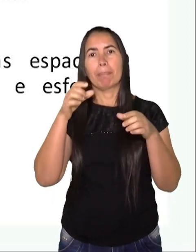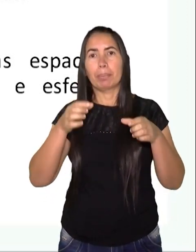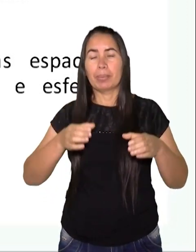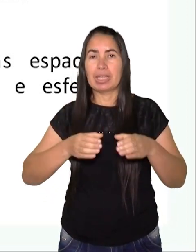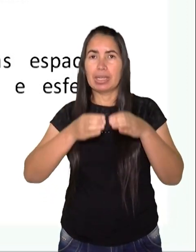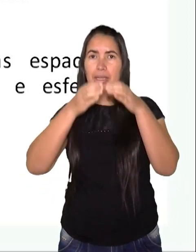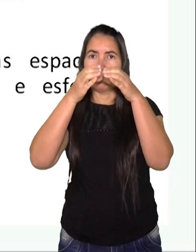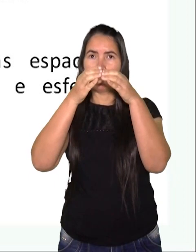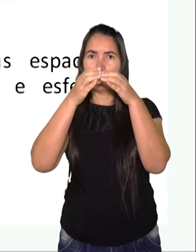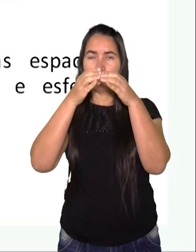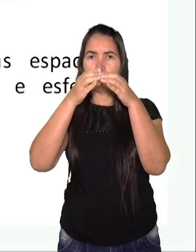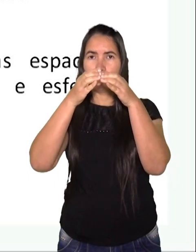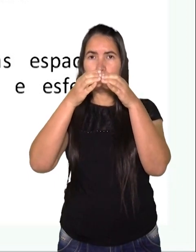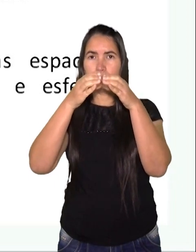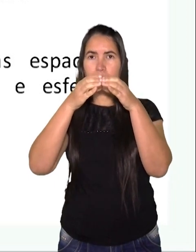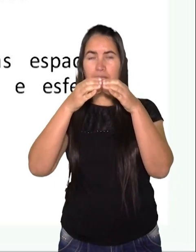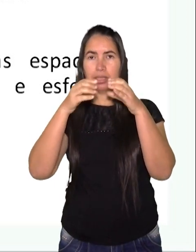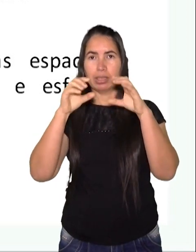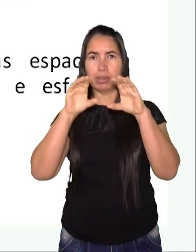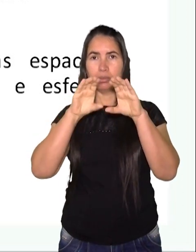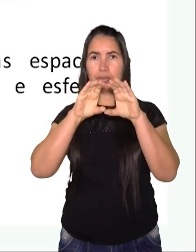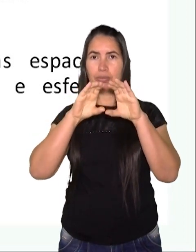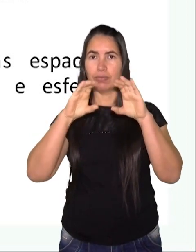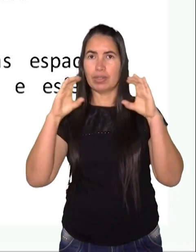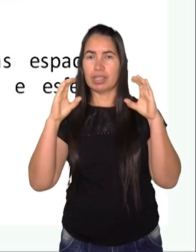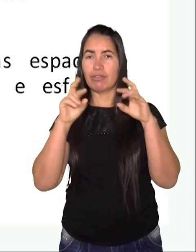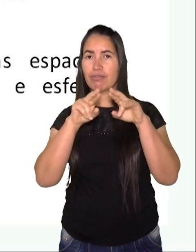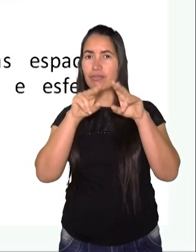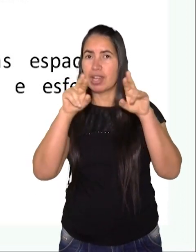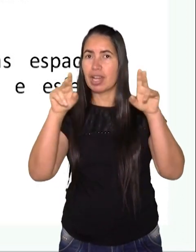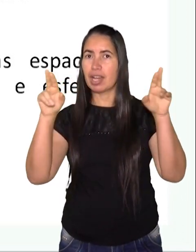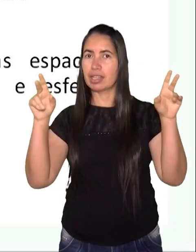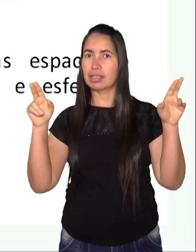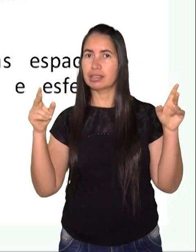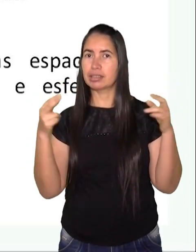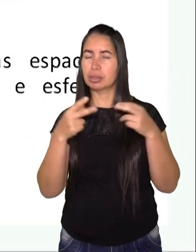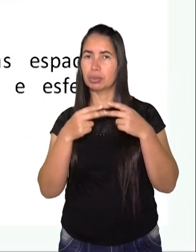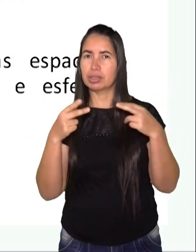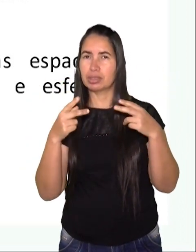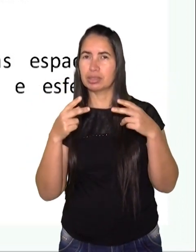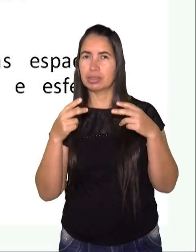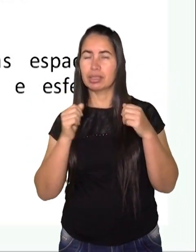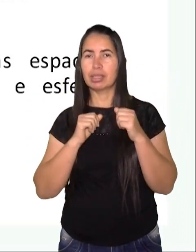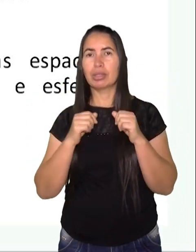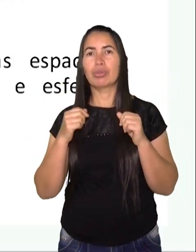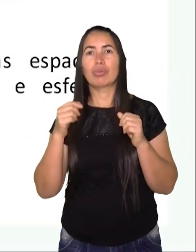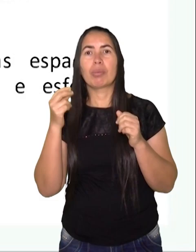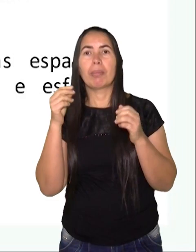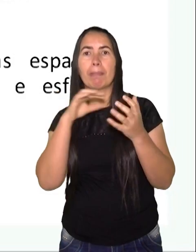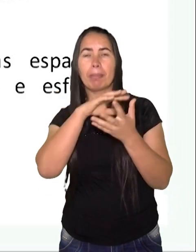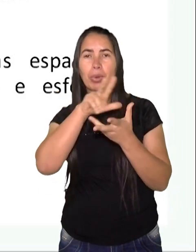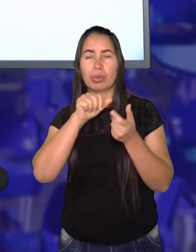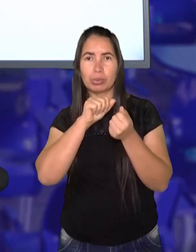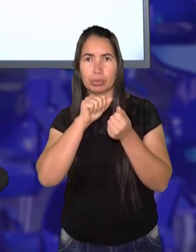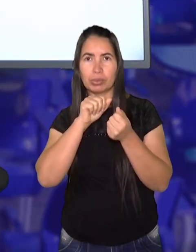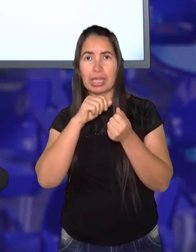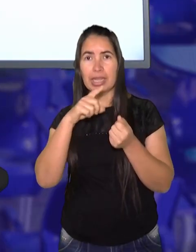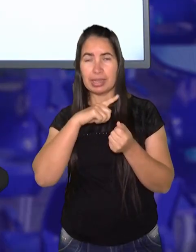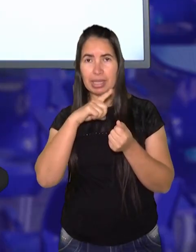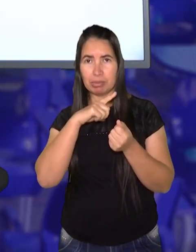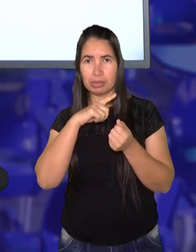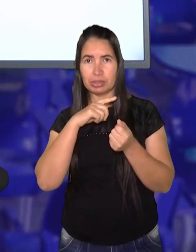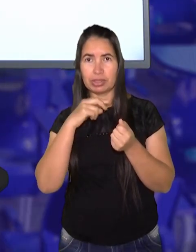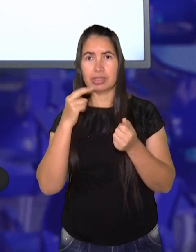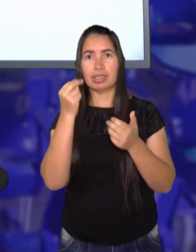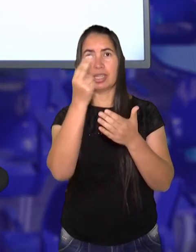pirâmide, cone, cilindro e esfera. Há objetos do mundo físico e nomear essas figuras, ou